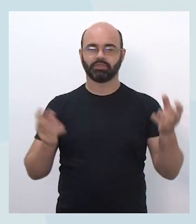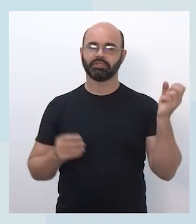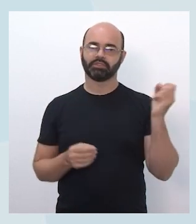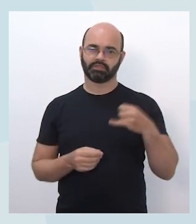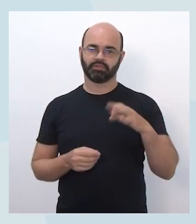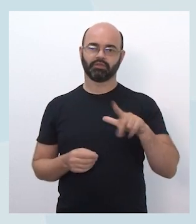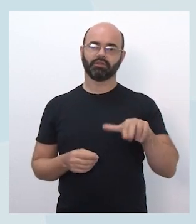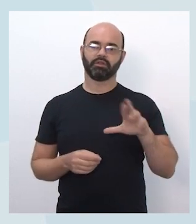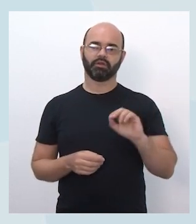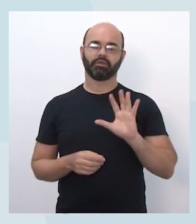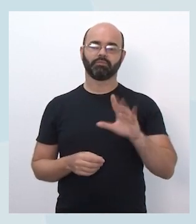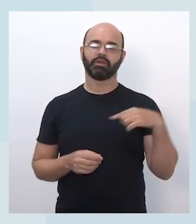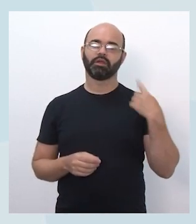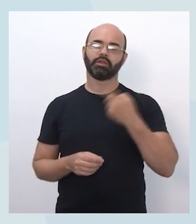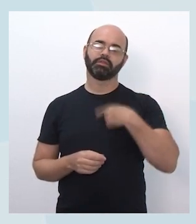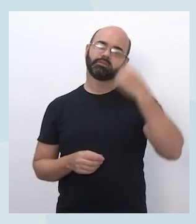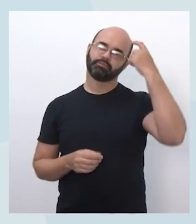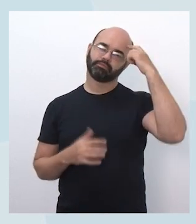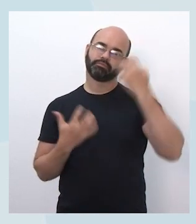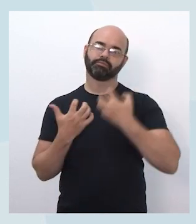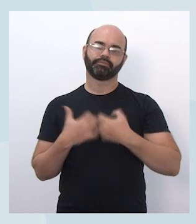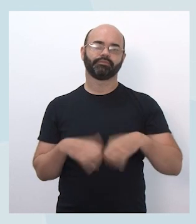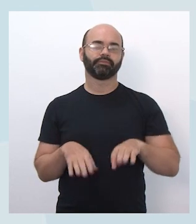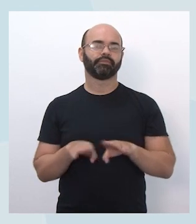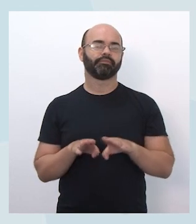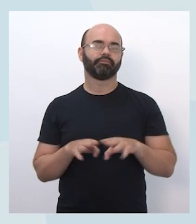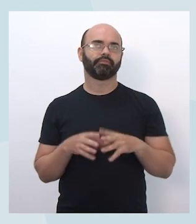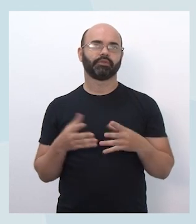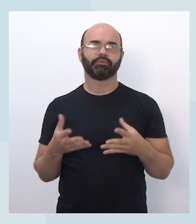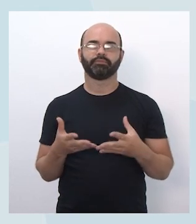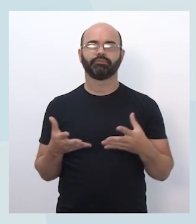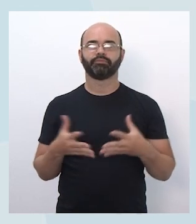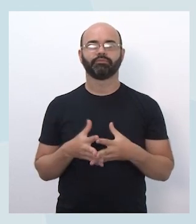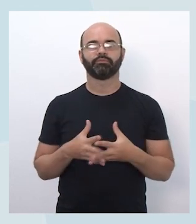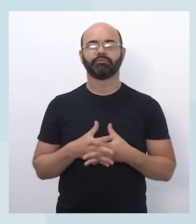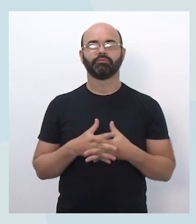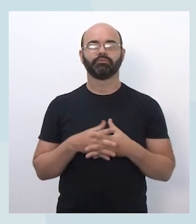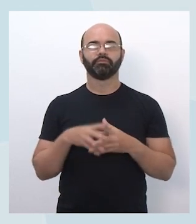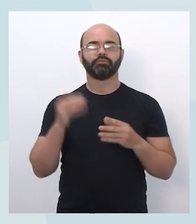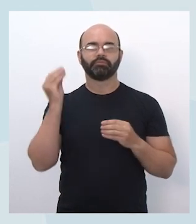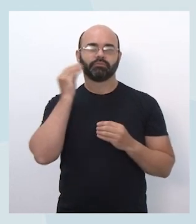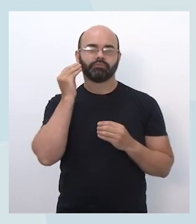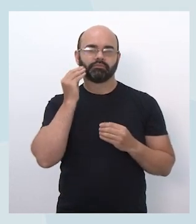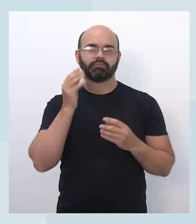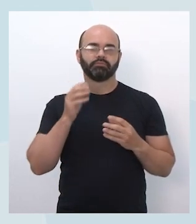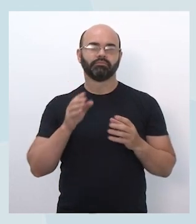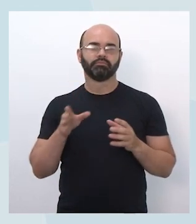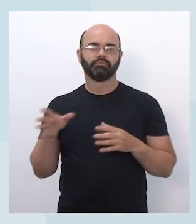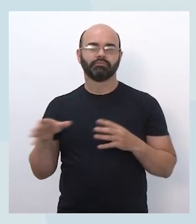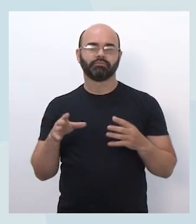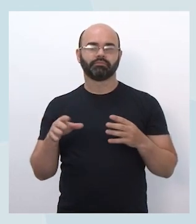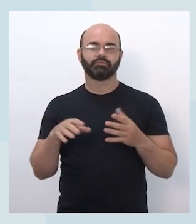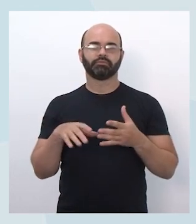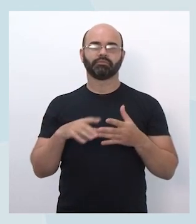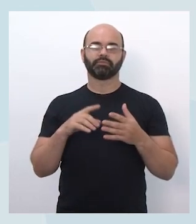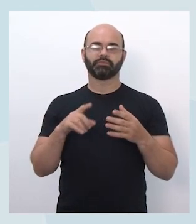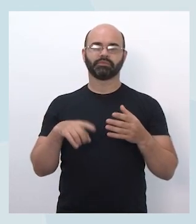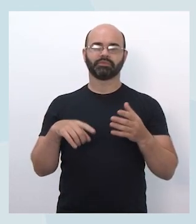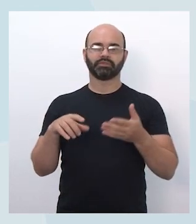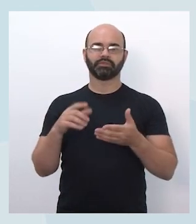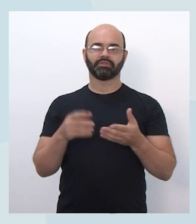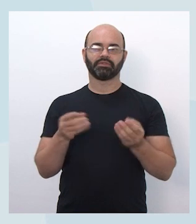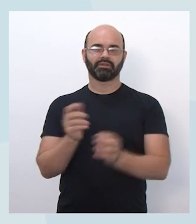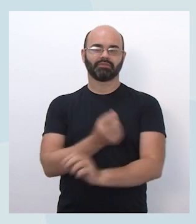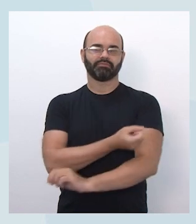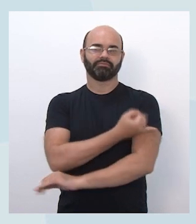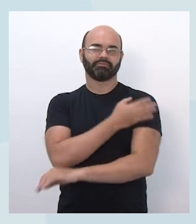mas, além disso, a gente está pensando em até poder transitar essas missões para diferentes anos sérios.